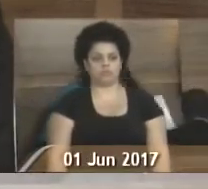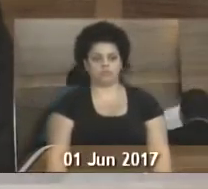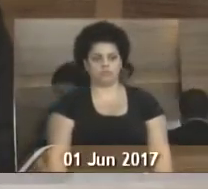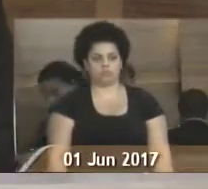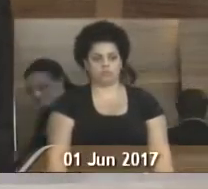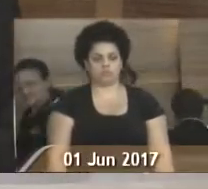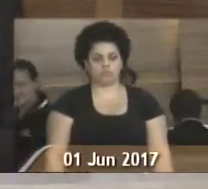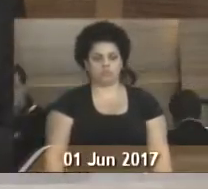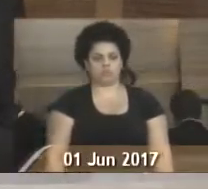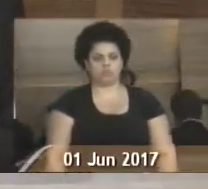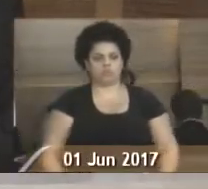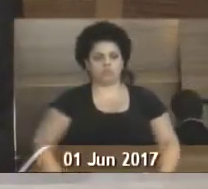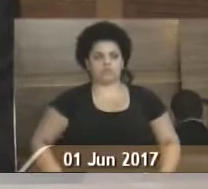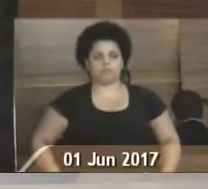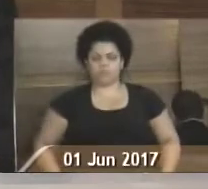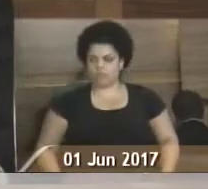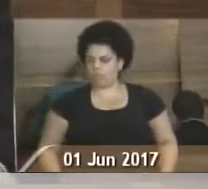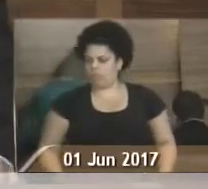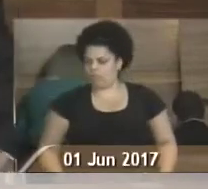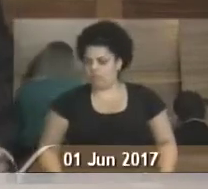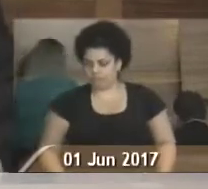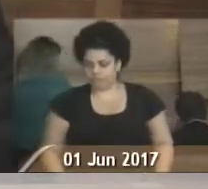essa é a ata constante de sessão do dia.